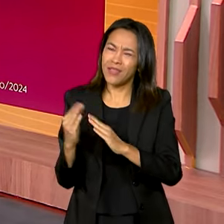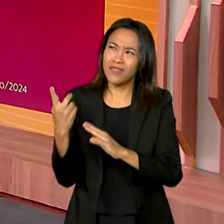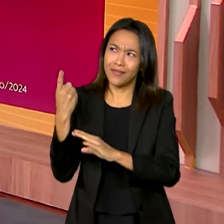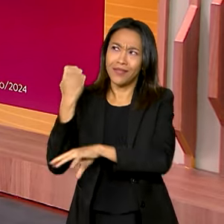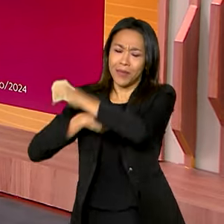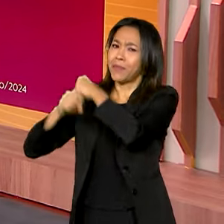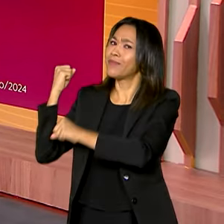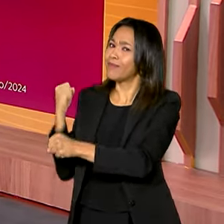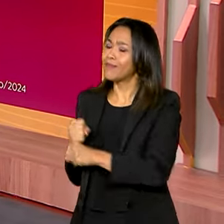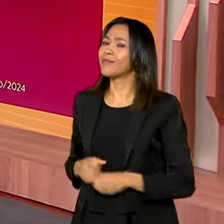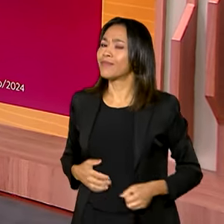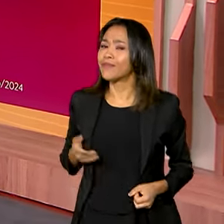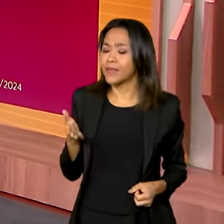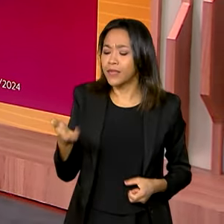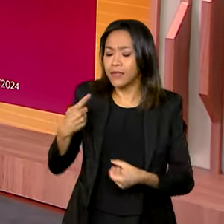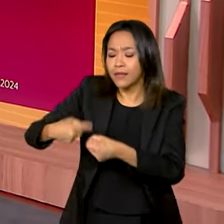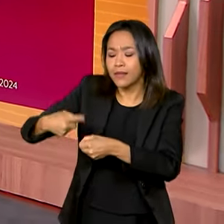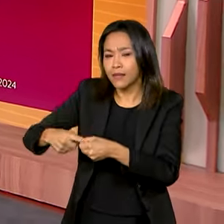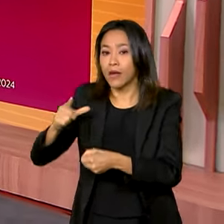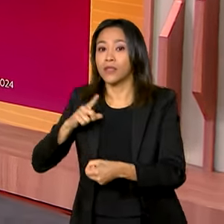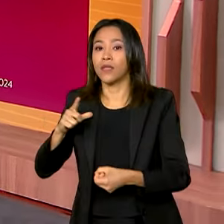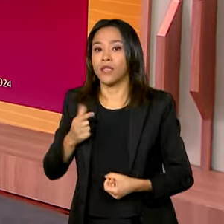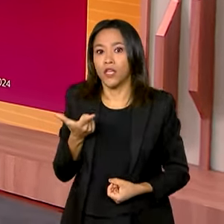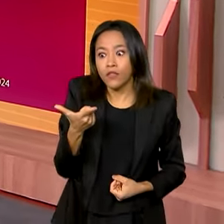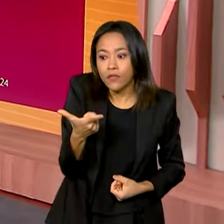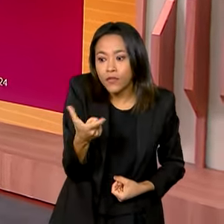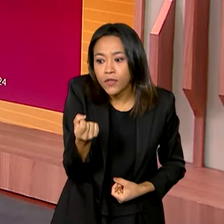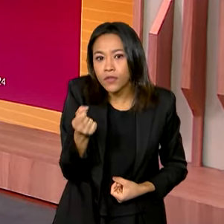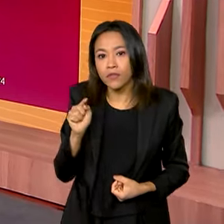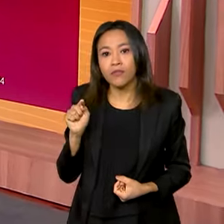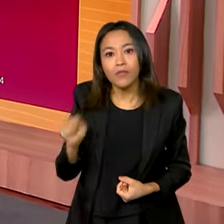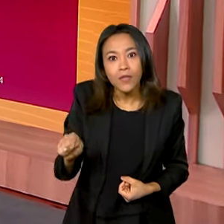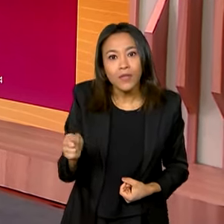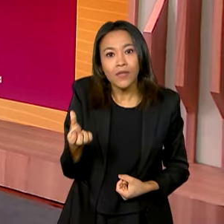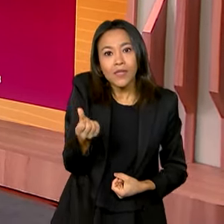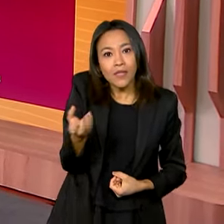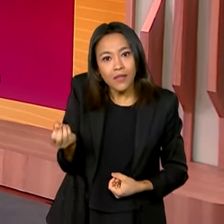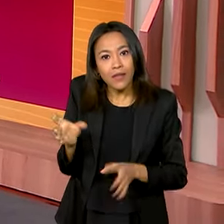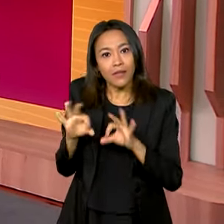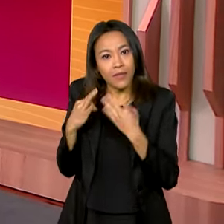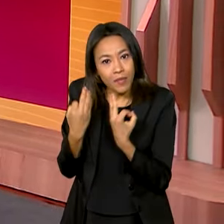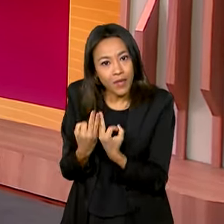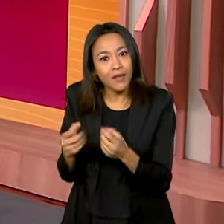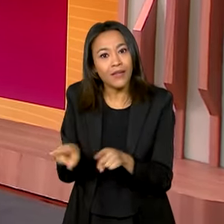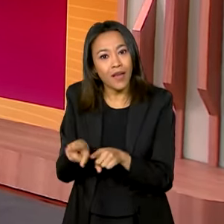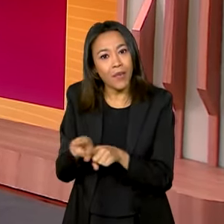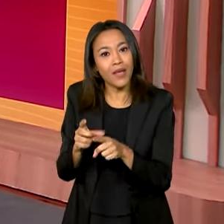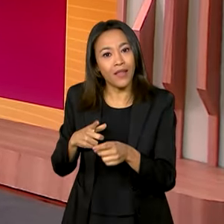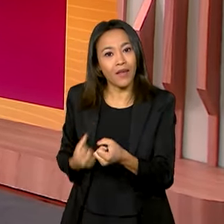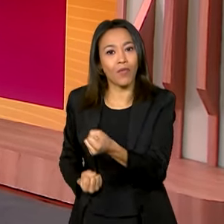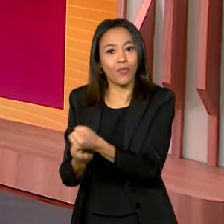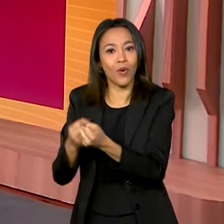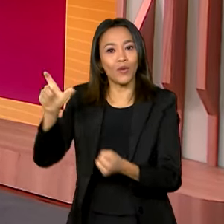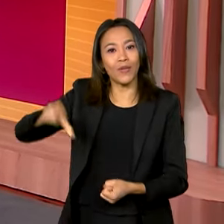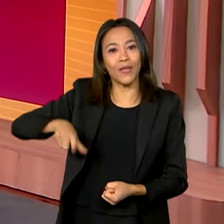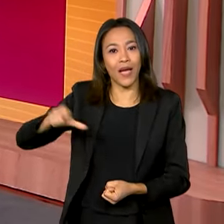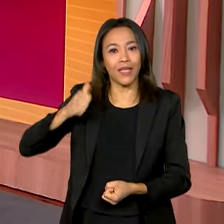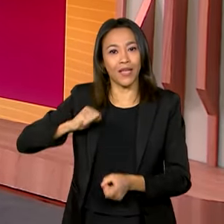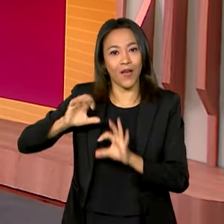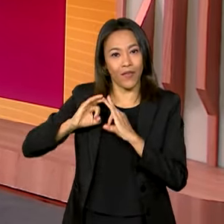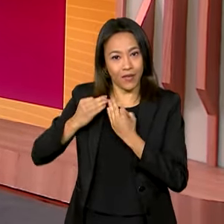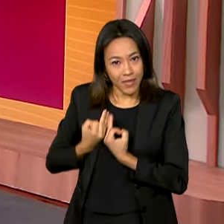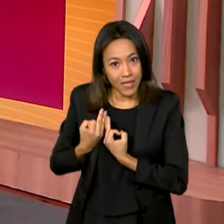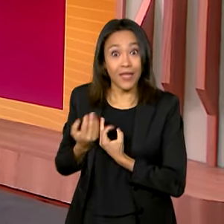ano passado. Esse município também tem 20 mil e 600 famílias atendidas pelo programa Bolsa Família